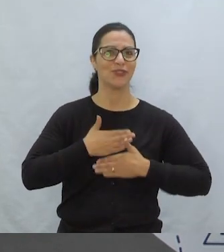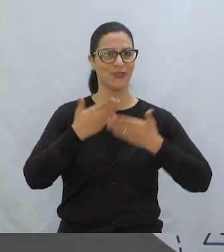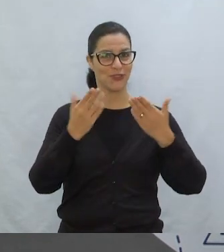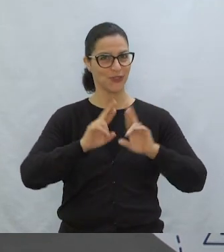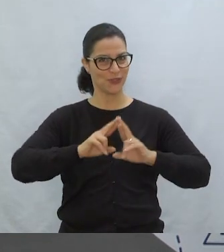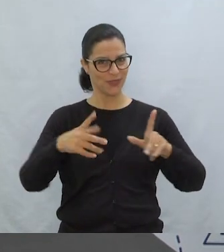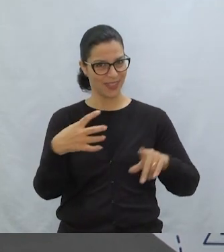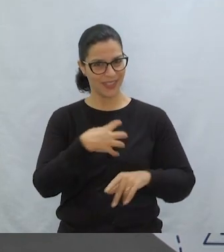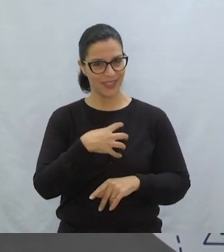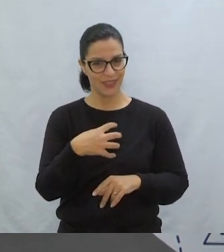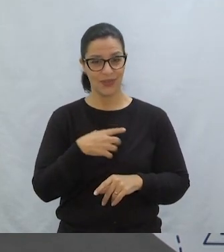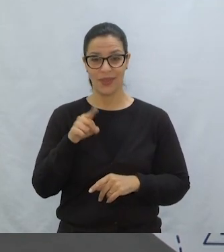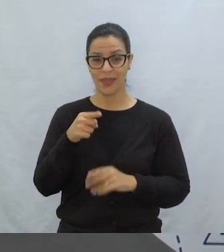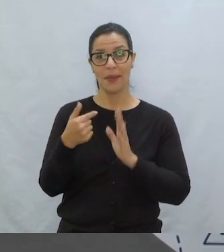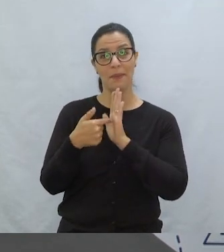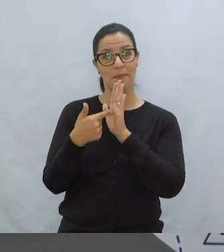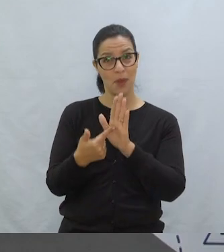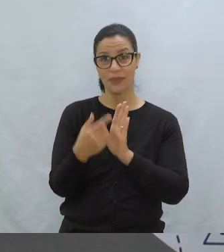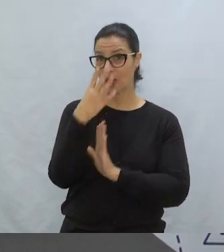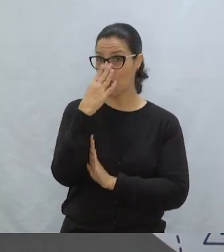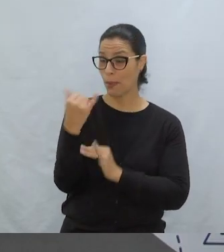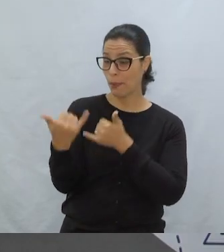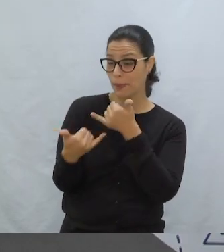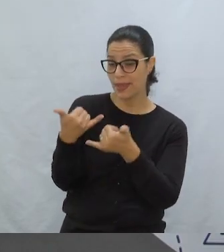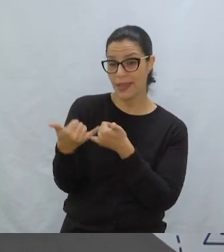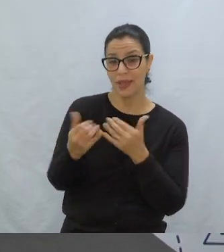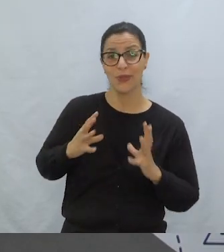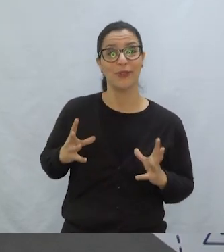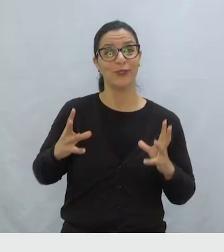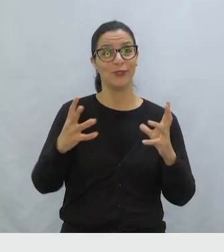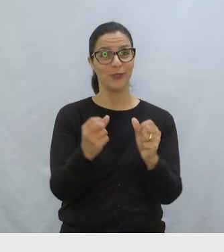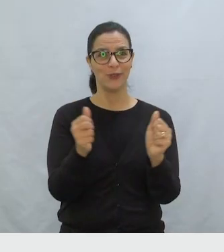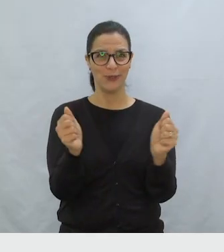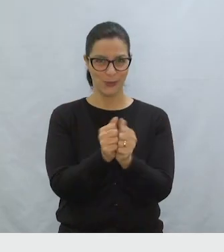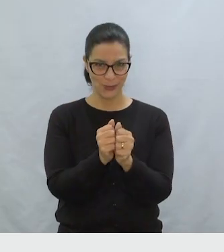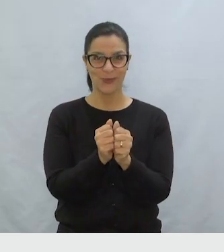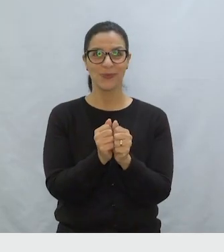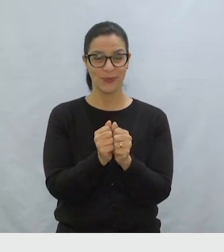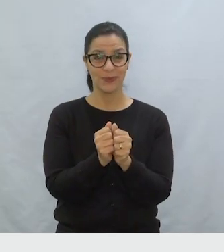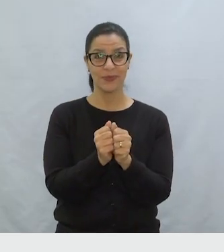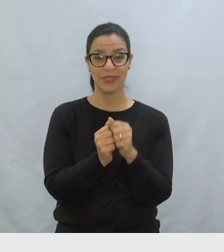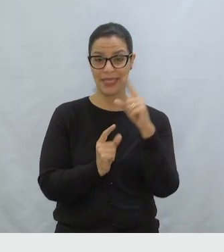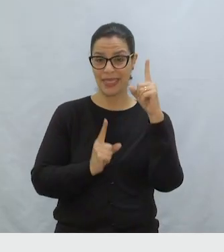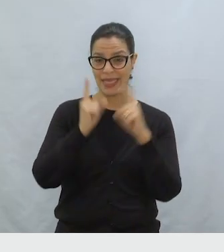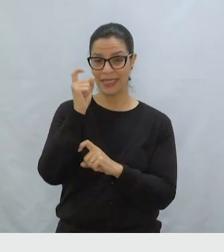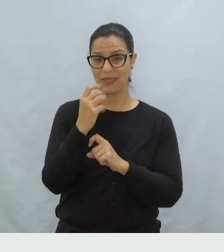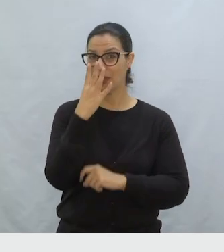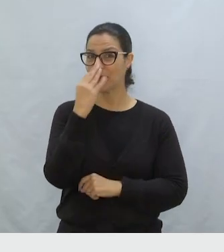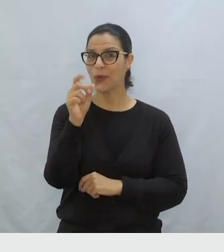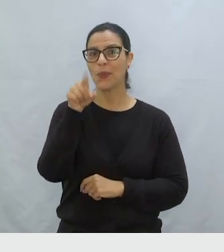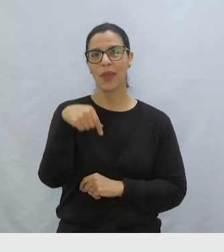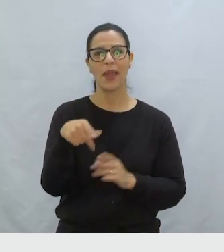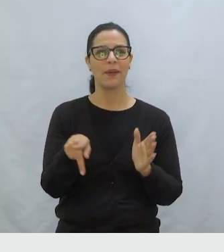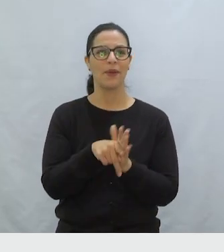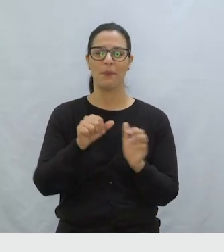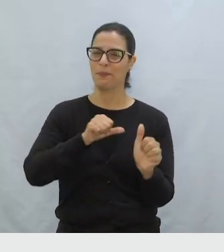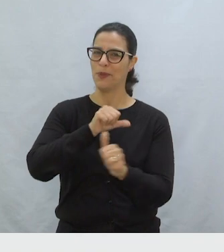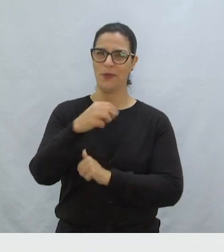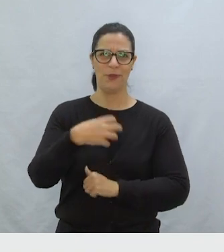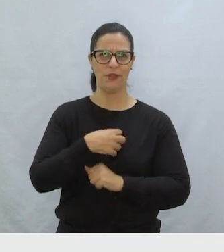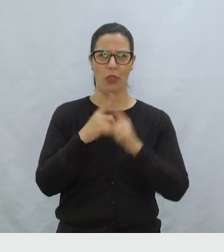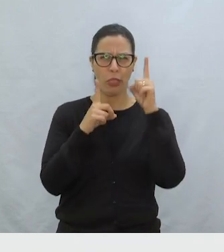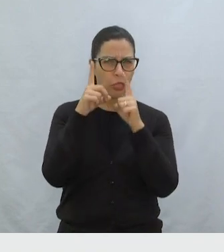bem surpreendente Aqui está o lobo Com todo mundo em volta E a expressão do lobo aqui